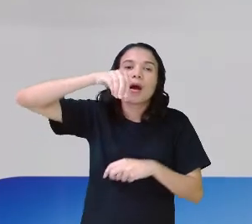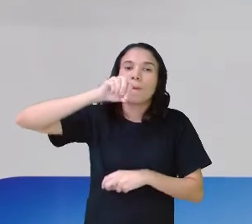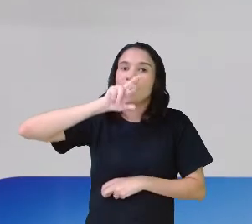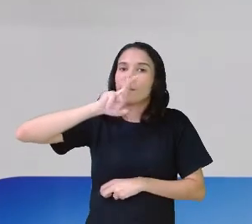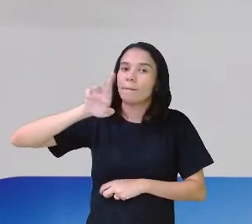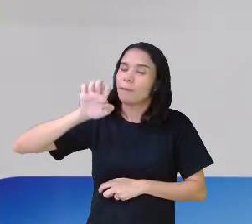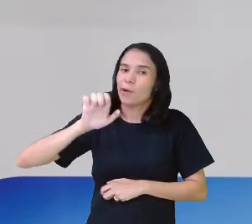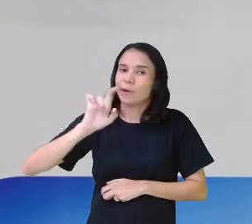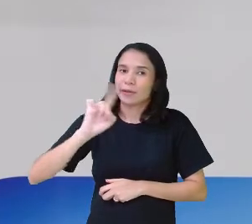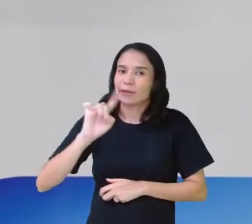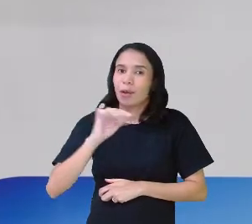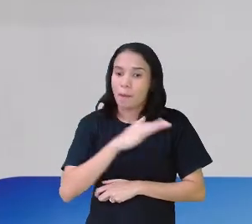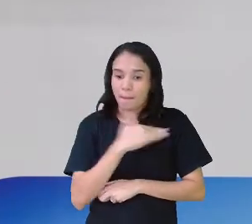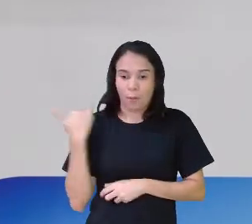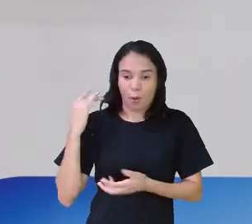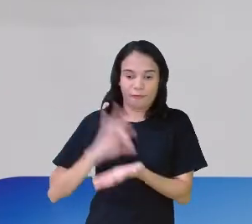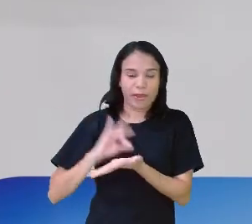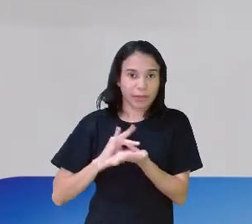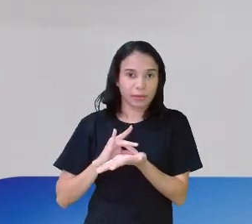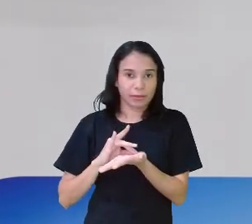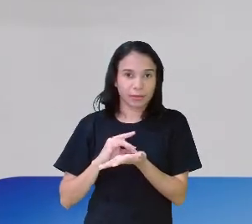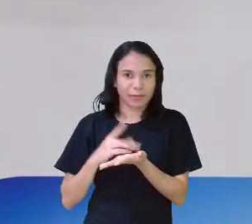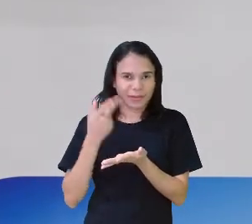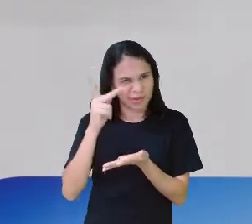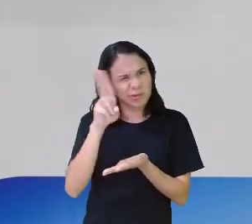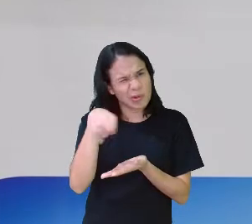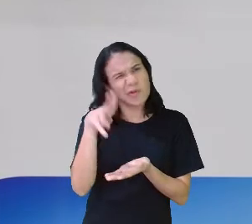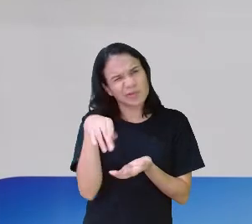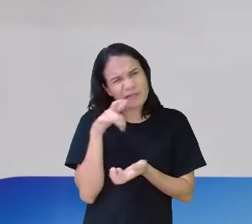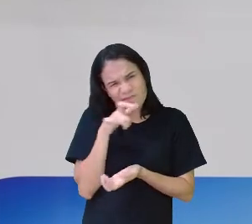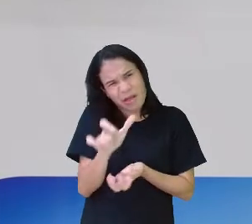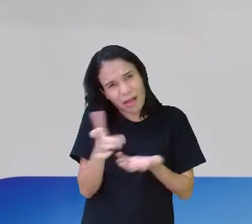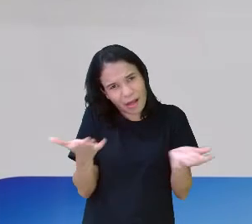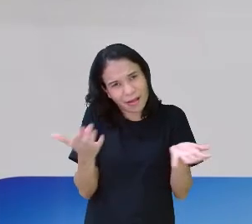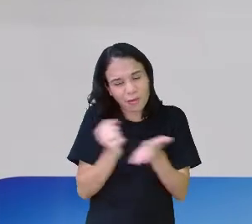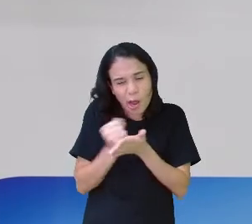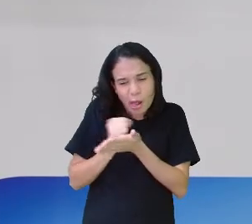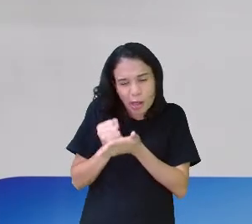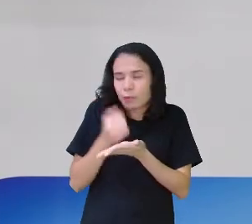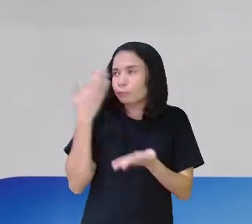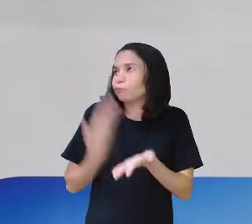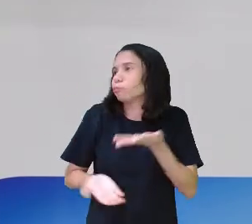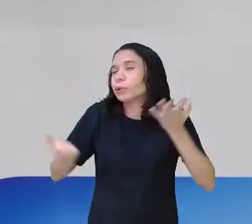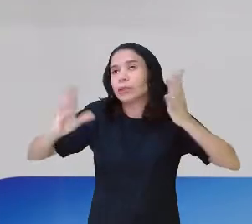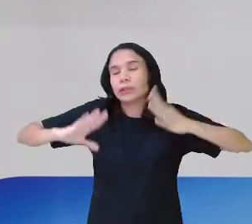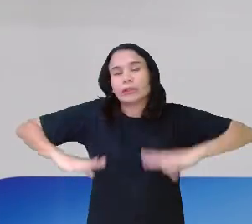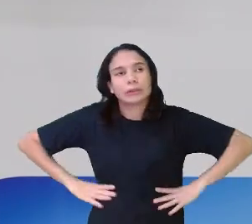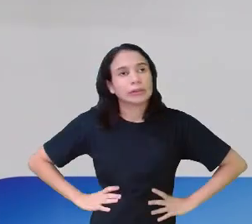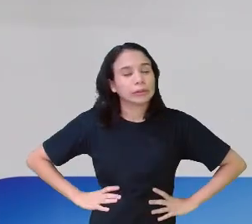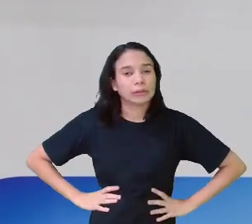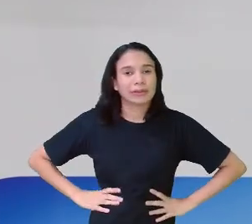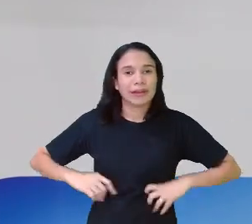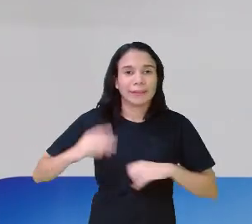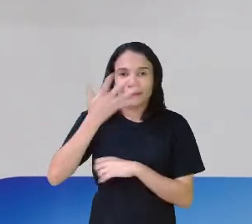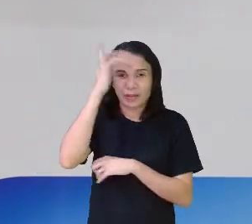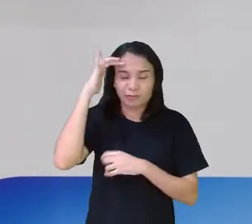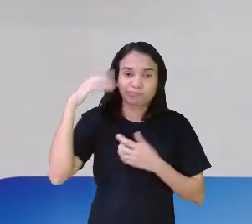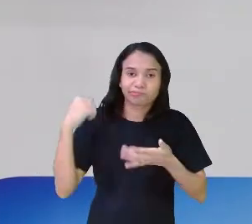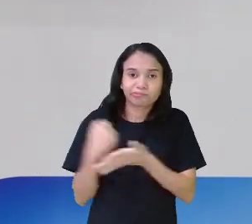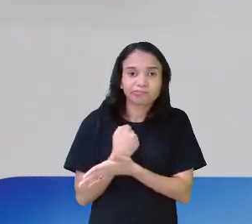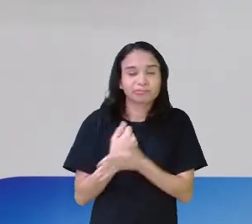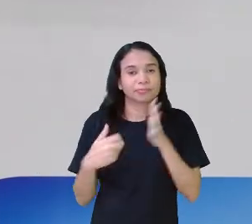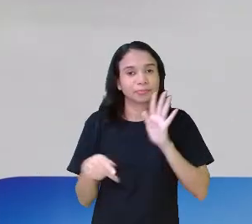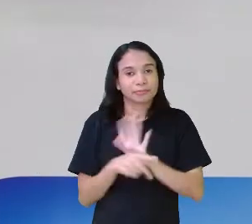a pessoa não veio a falecer. Tá ali no jogo, vocês usam essa expressão, né? Quando estão jogando, ah, morreu. Então, ele fica chateado